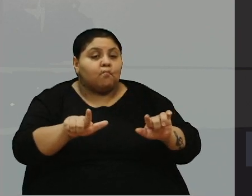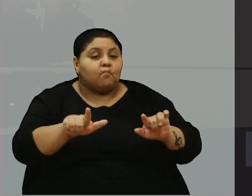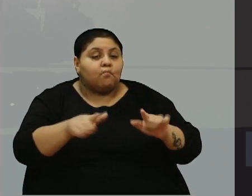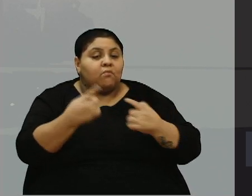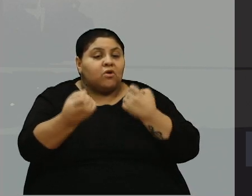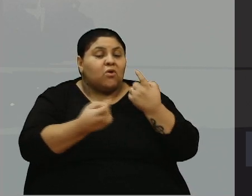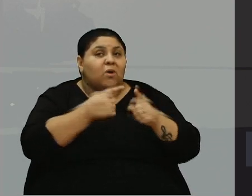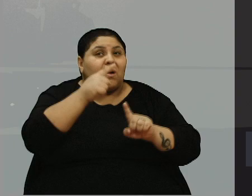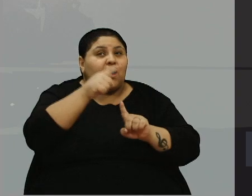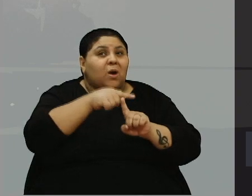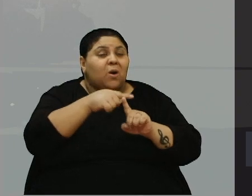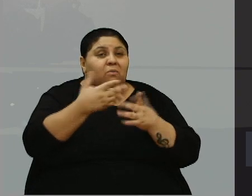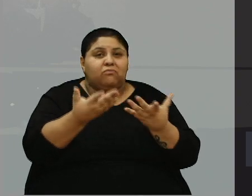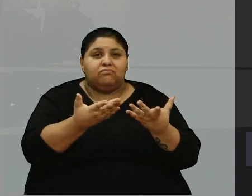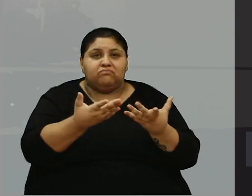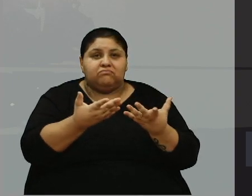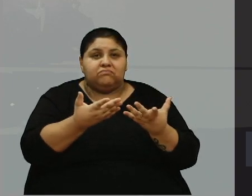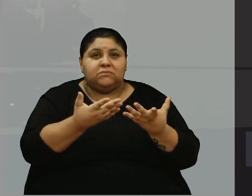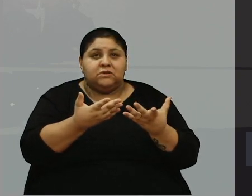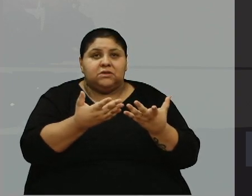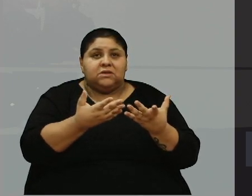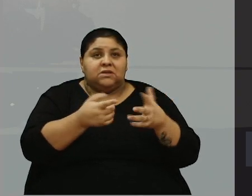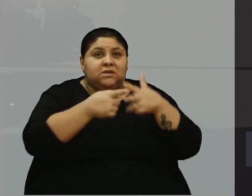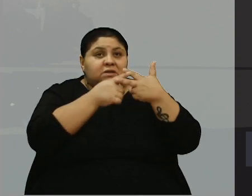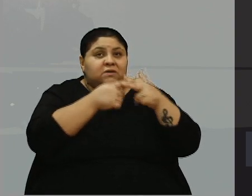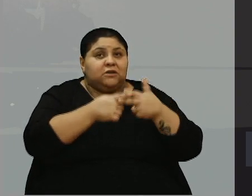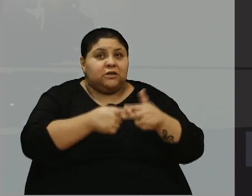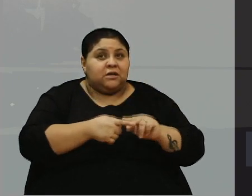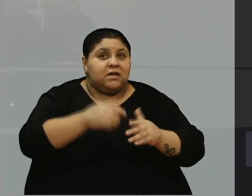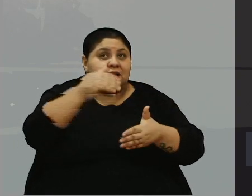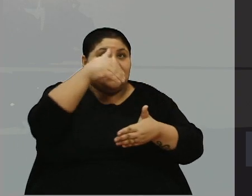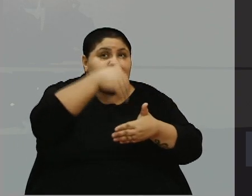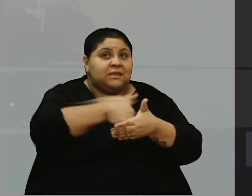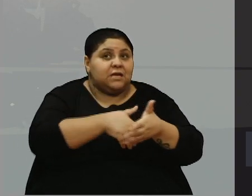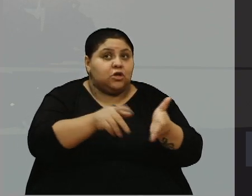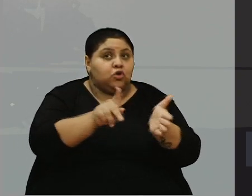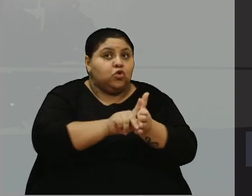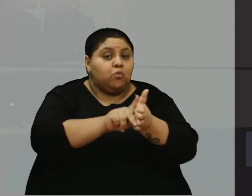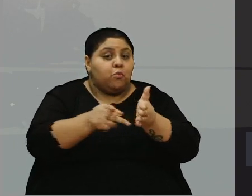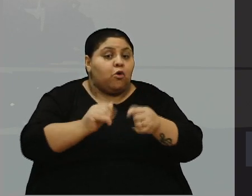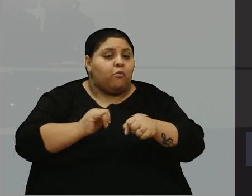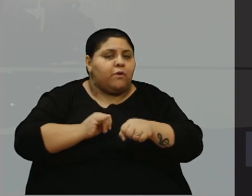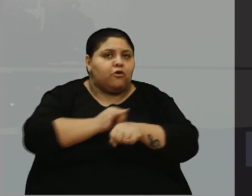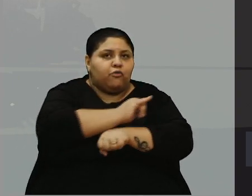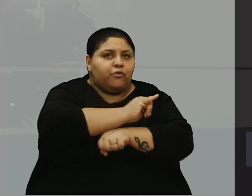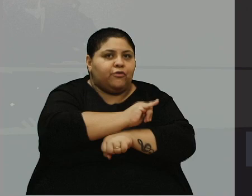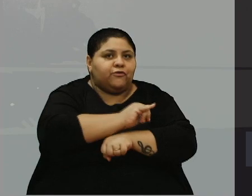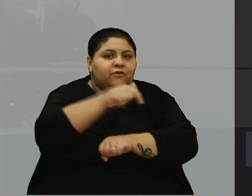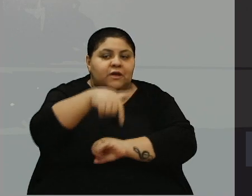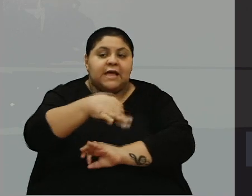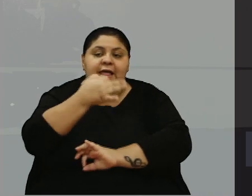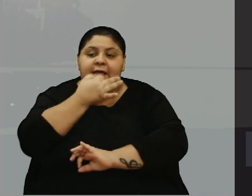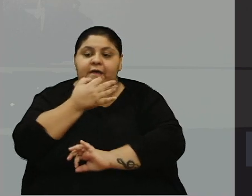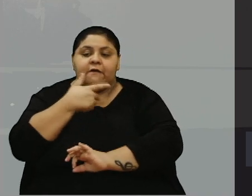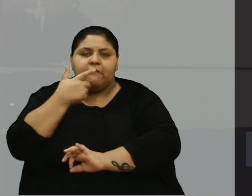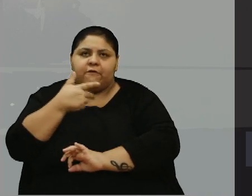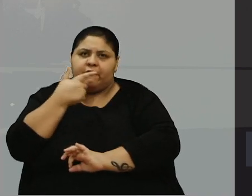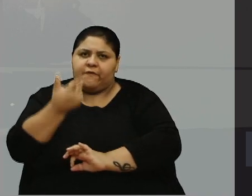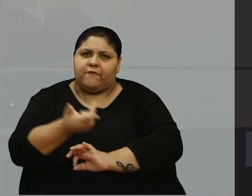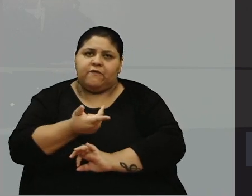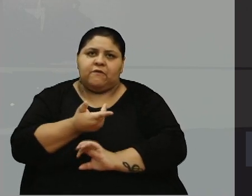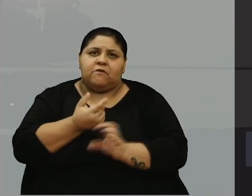conserto dentro do próprio aeroporto. Então, a gente está aqui falando em